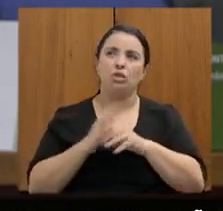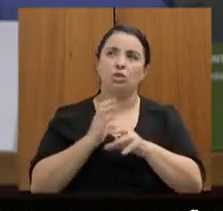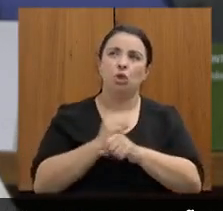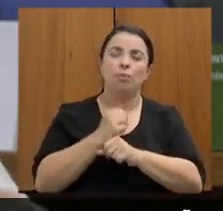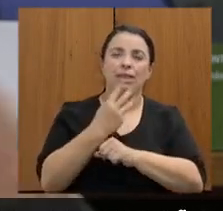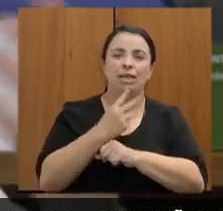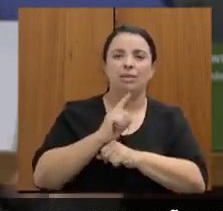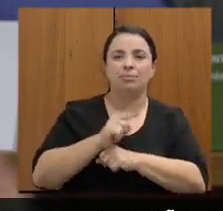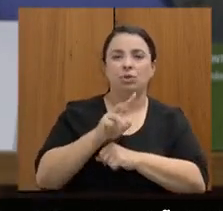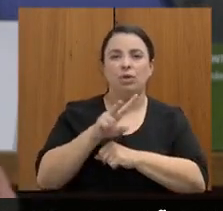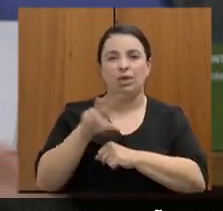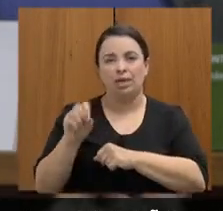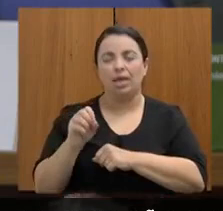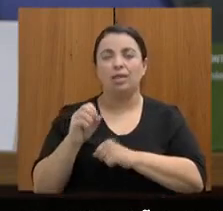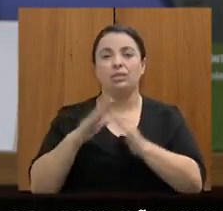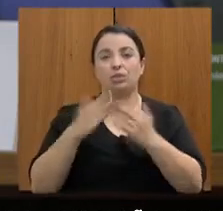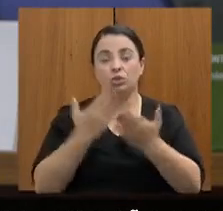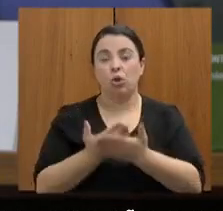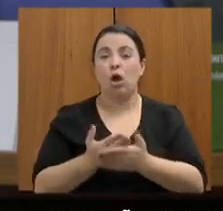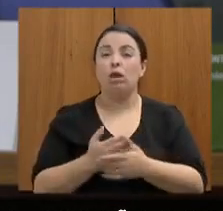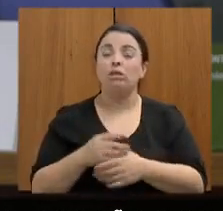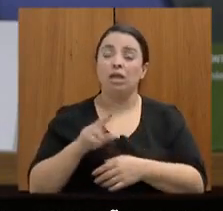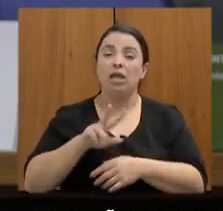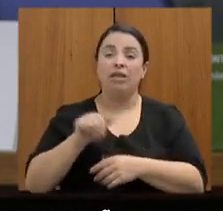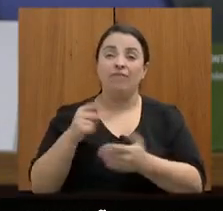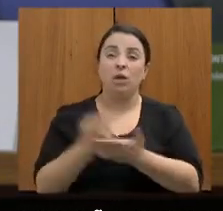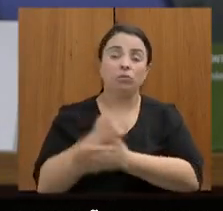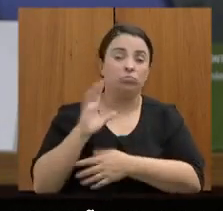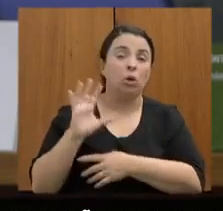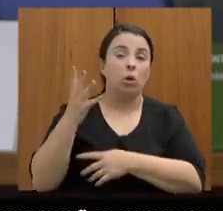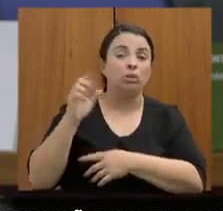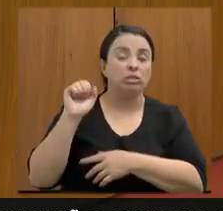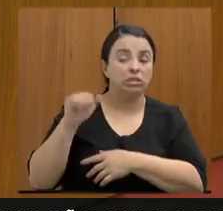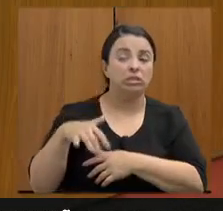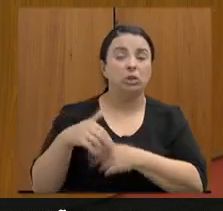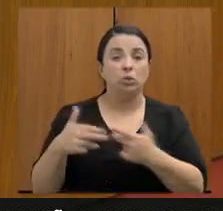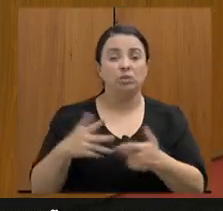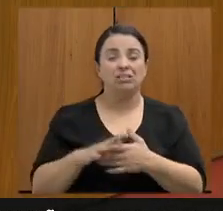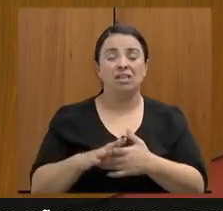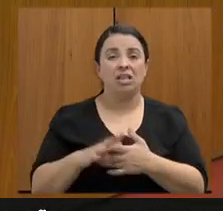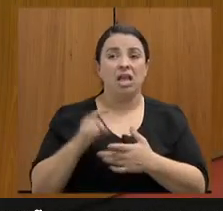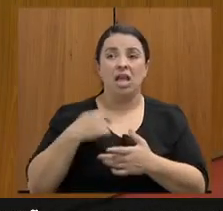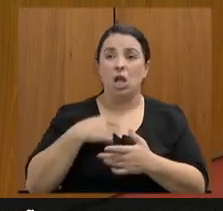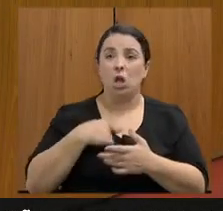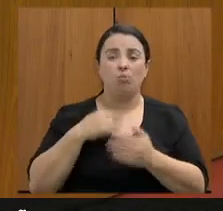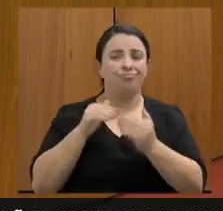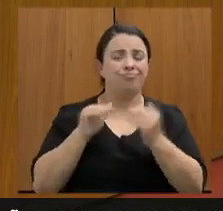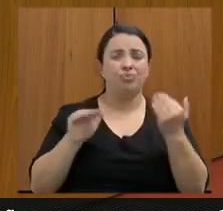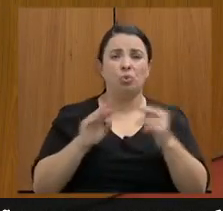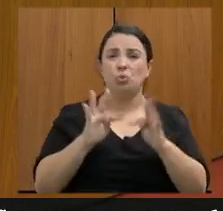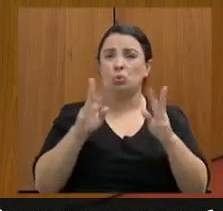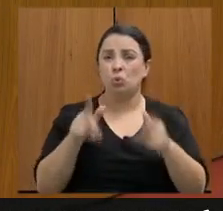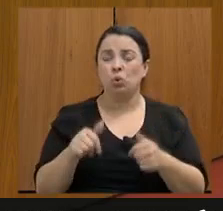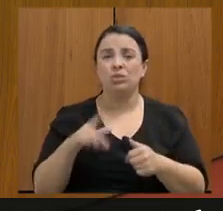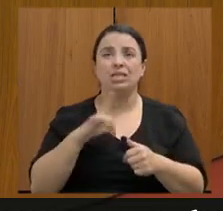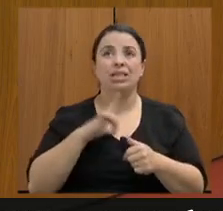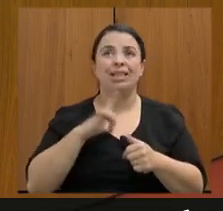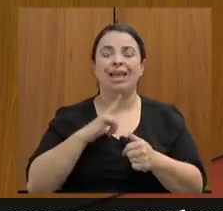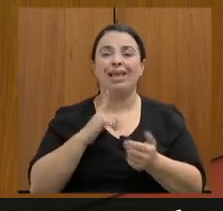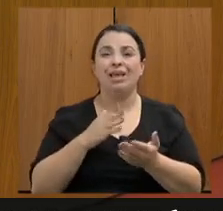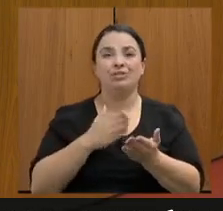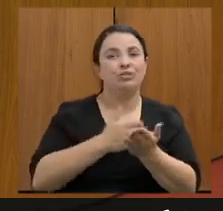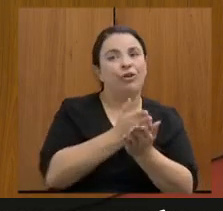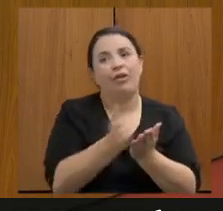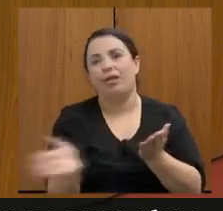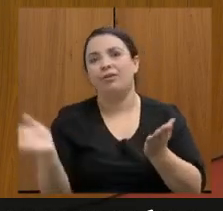escolas em que a gente vai ter casos eu condeno veementemente todos os casos em que há qualquer desvio do que